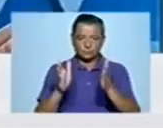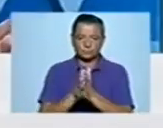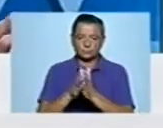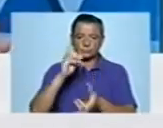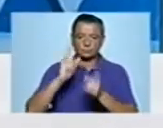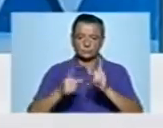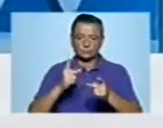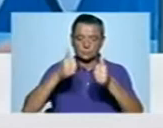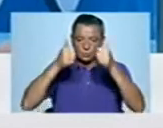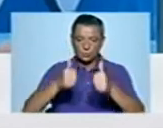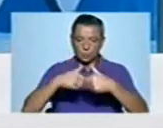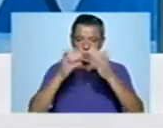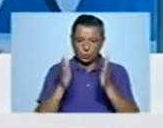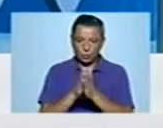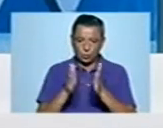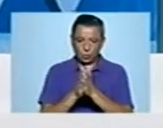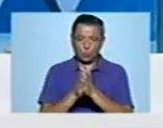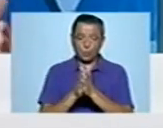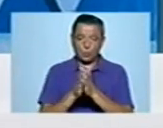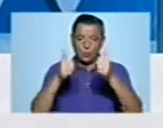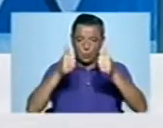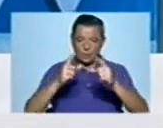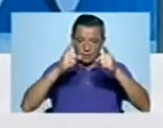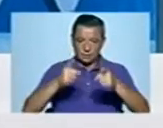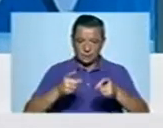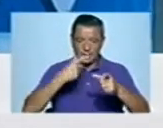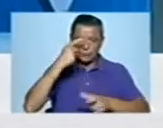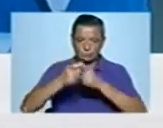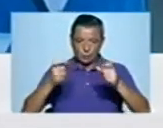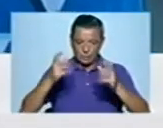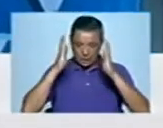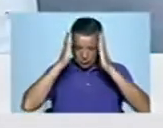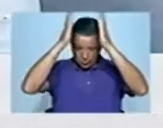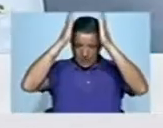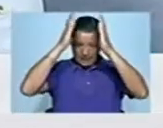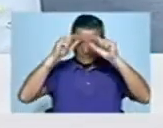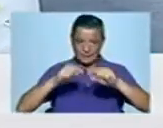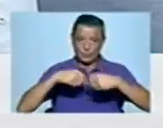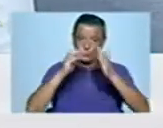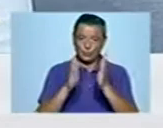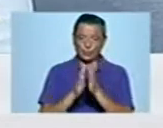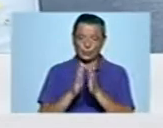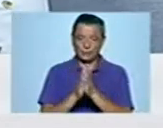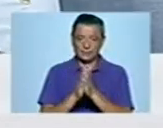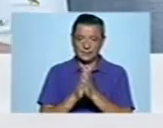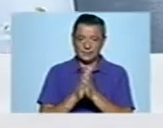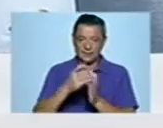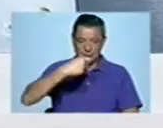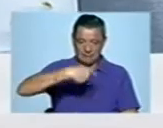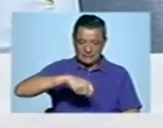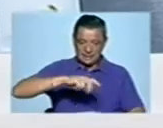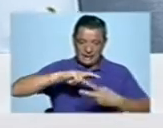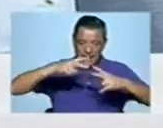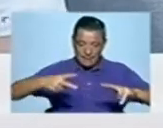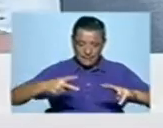falar o que é que vocês têm de bom. Quase tudo, ou praticamente tudo. Para começar a gente de tomar. Claro, eu diria que nós temos tudo. Enquanto Presidente de Câmara, eu digo